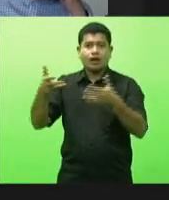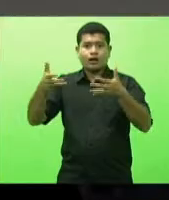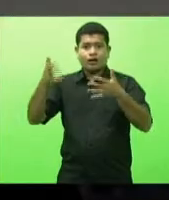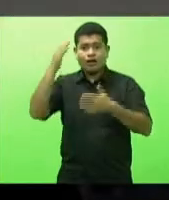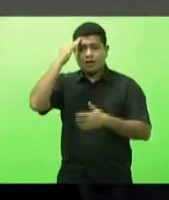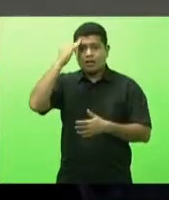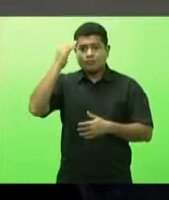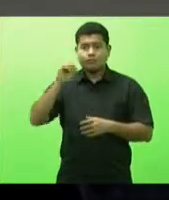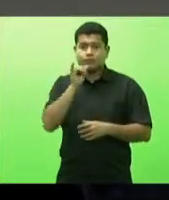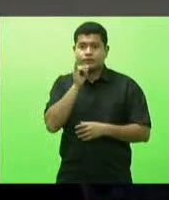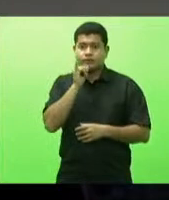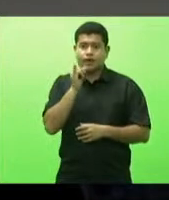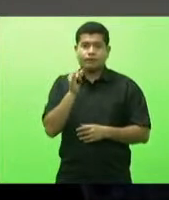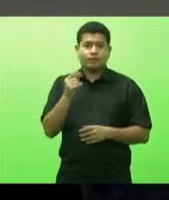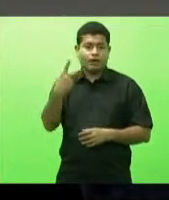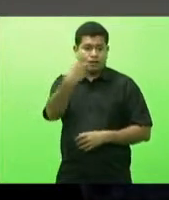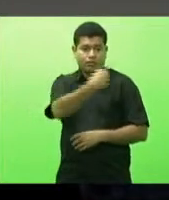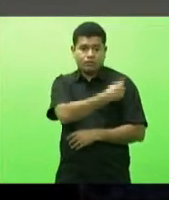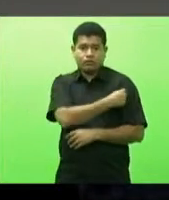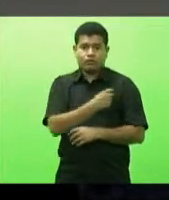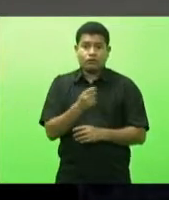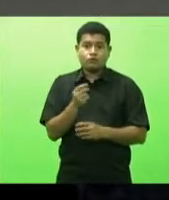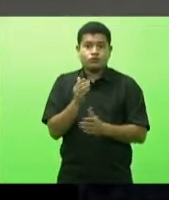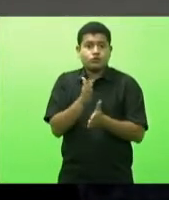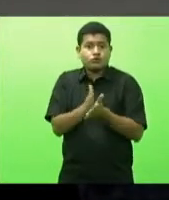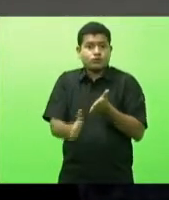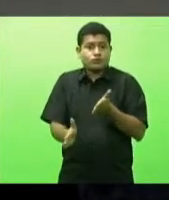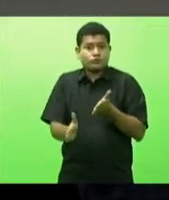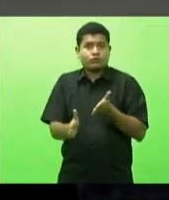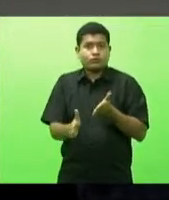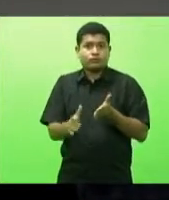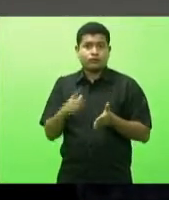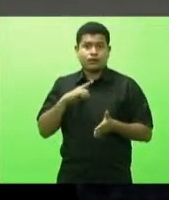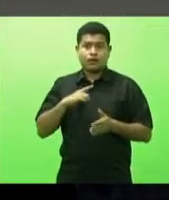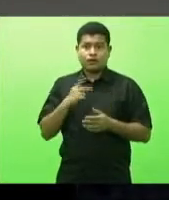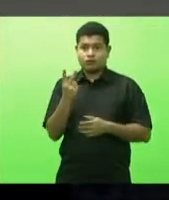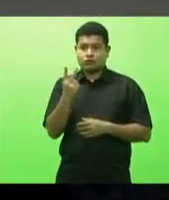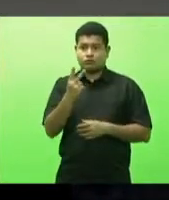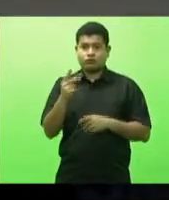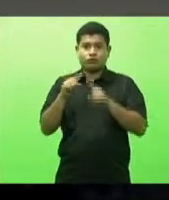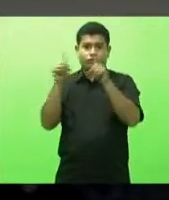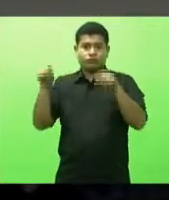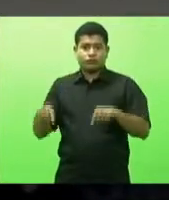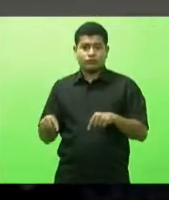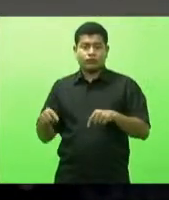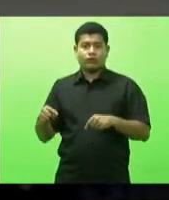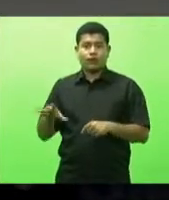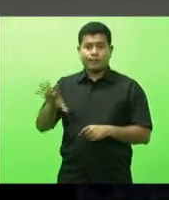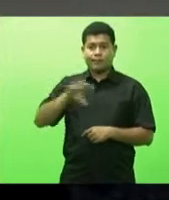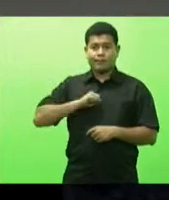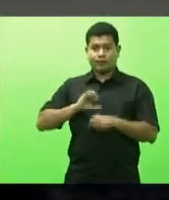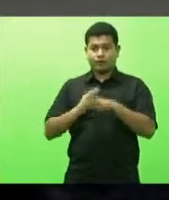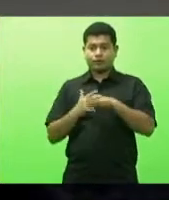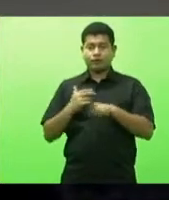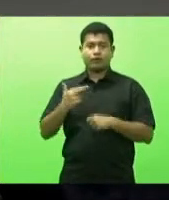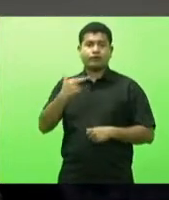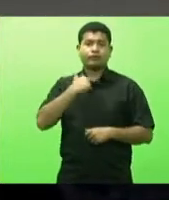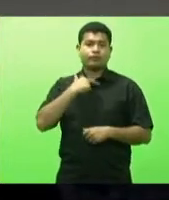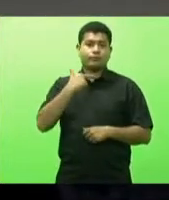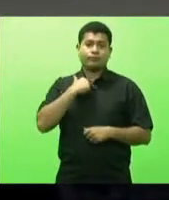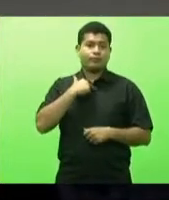com a dose que sobrou por conta que tem dois funcionários que pegaram covid e não pode tomar a dose